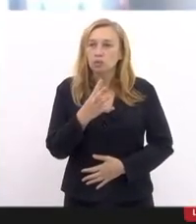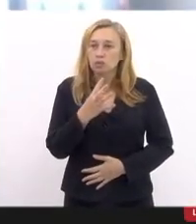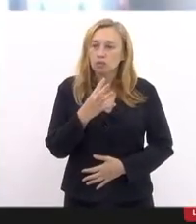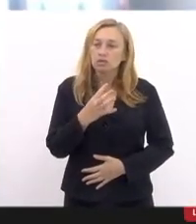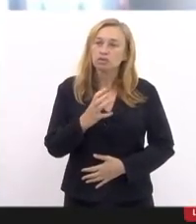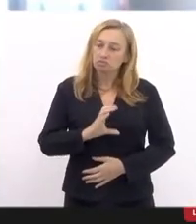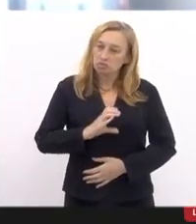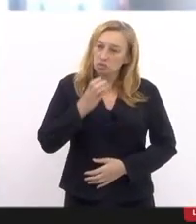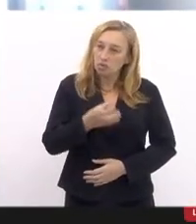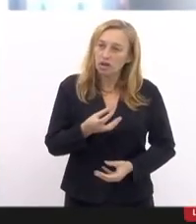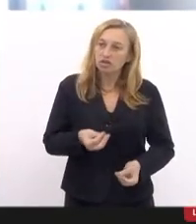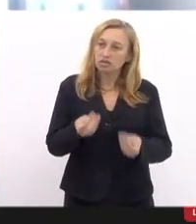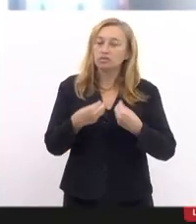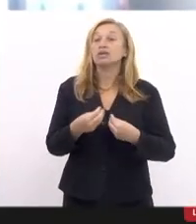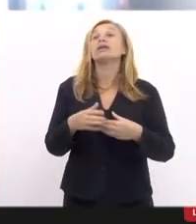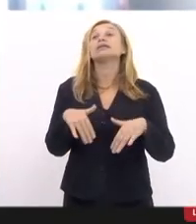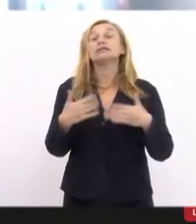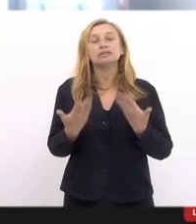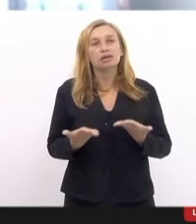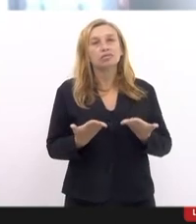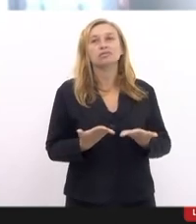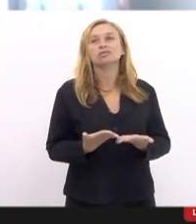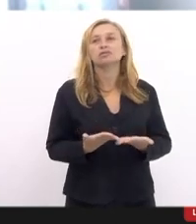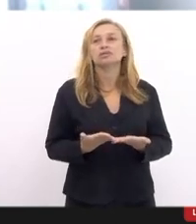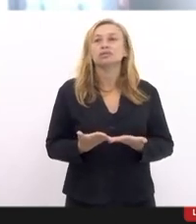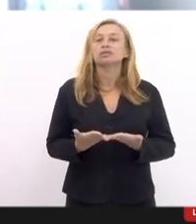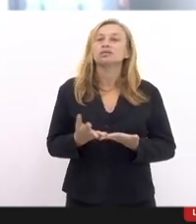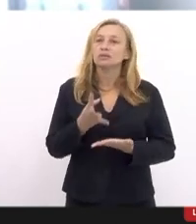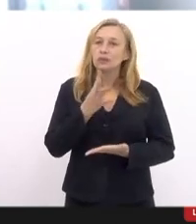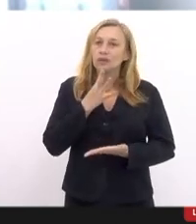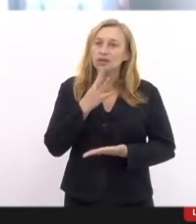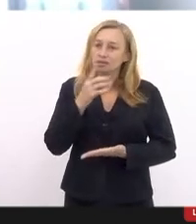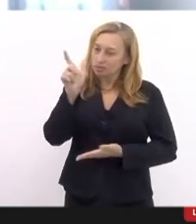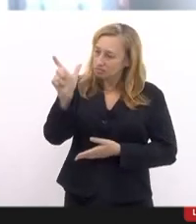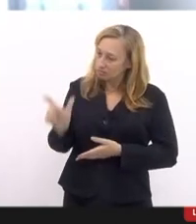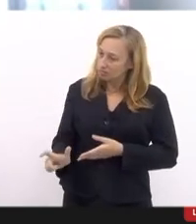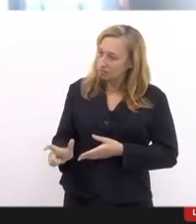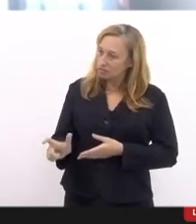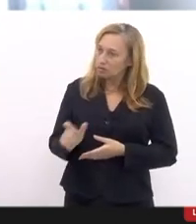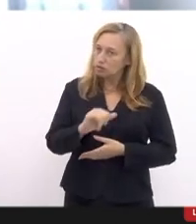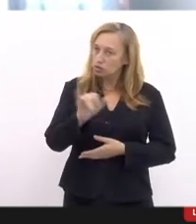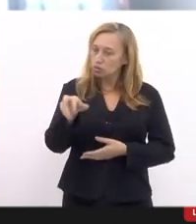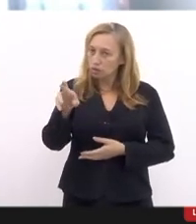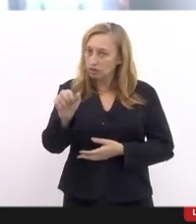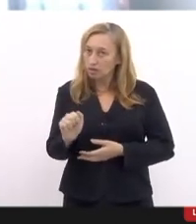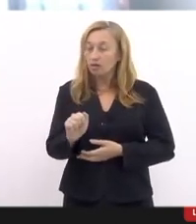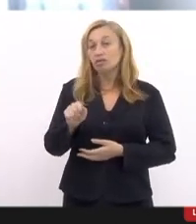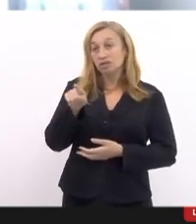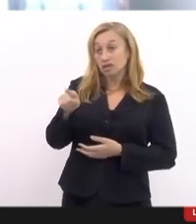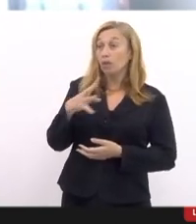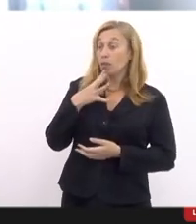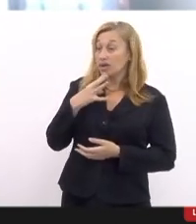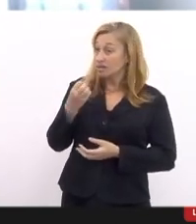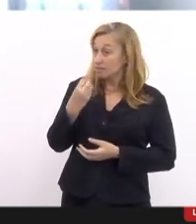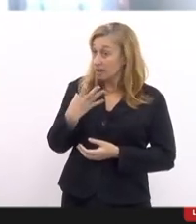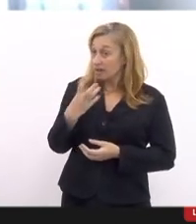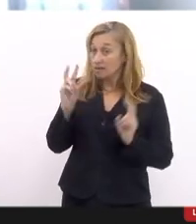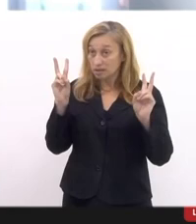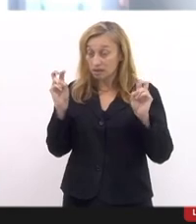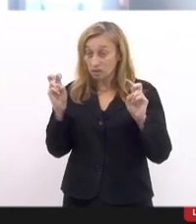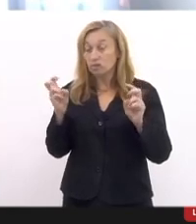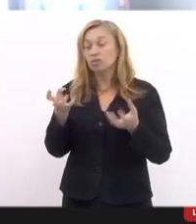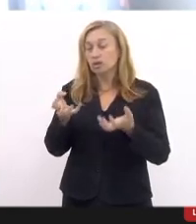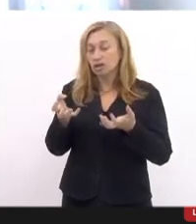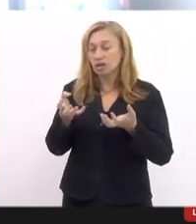coragem. Portanto, está aqui o nosso reconhecimento, Jurema, e como você conhece bem esses casos todos, eu